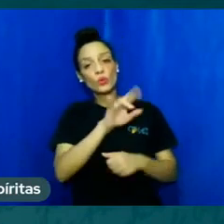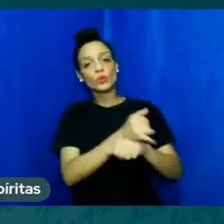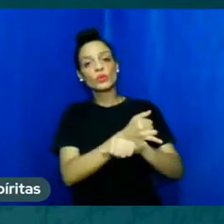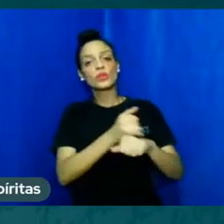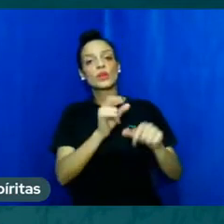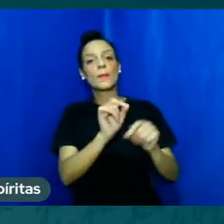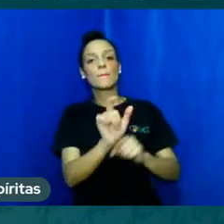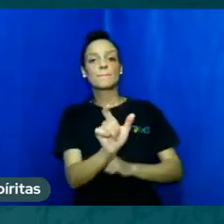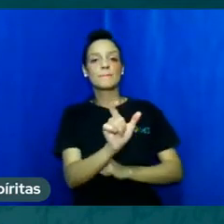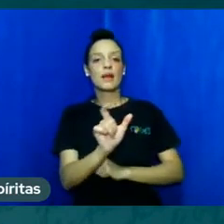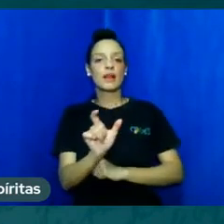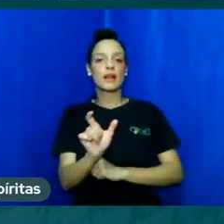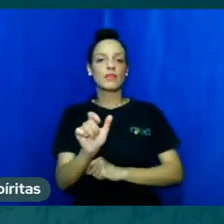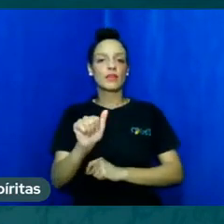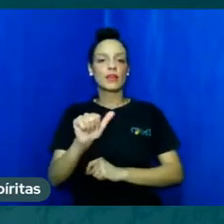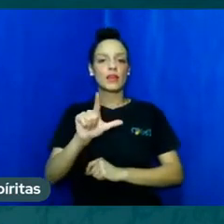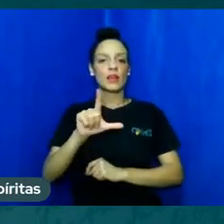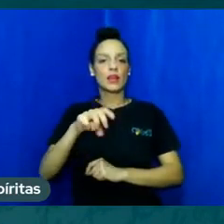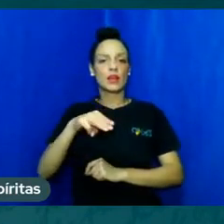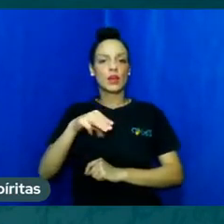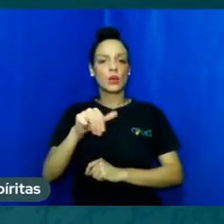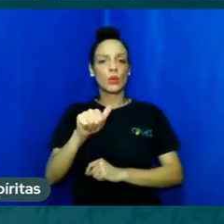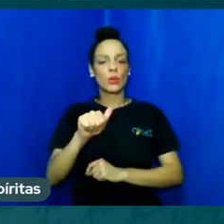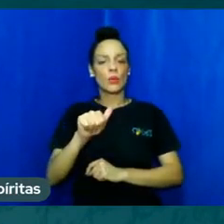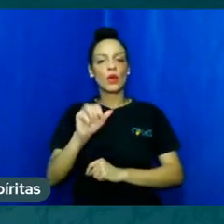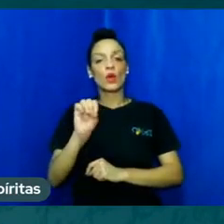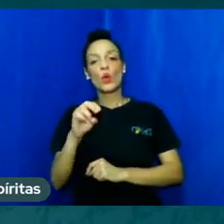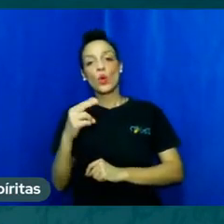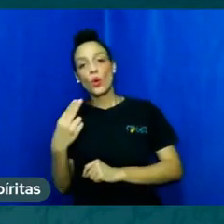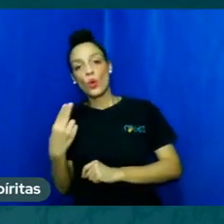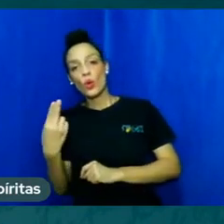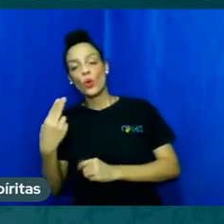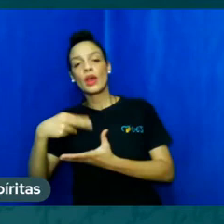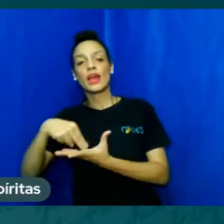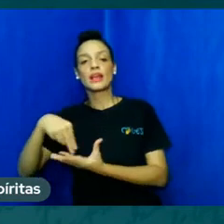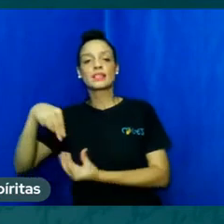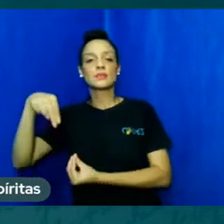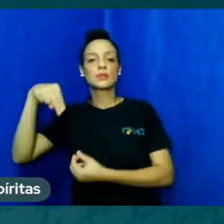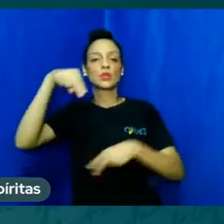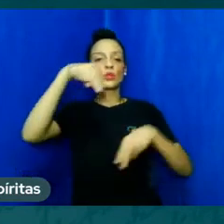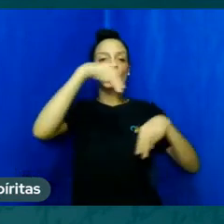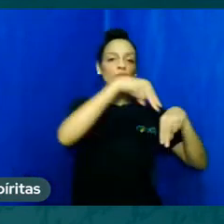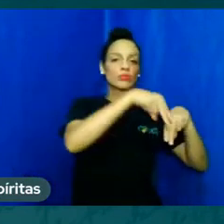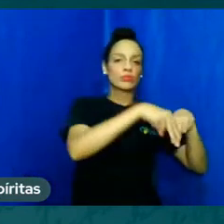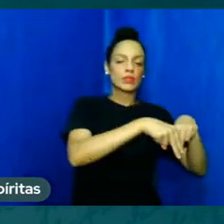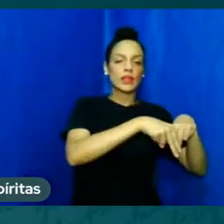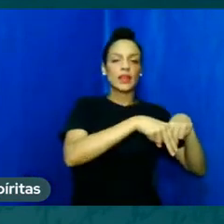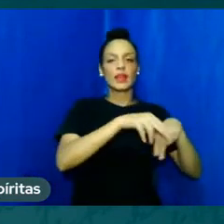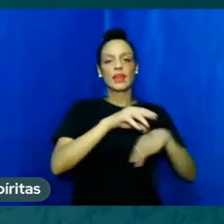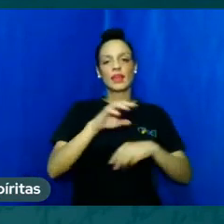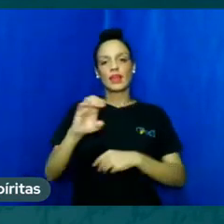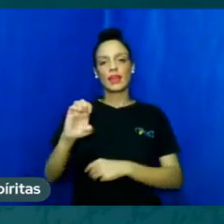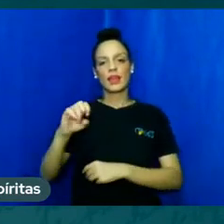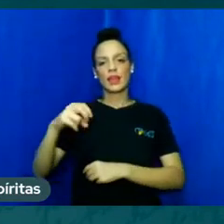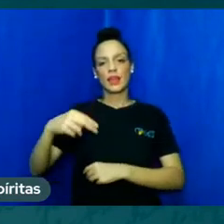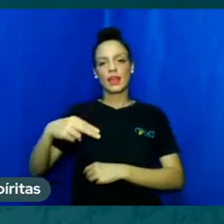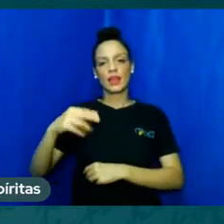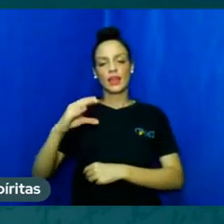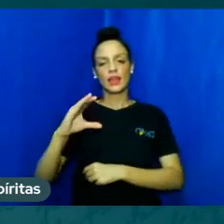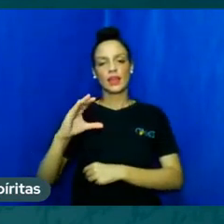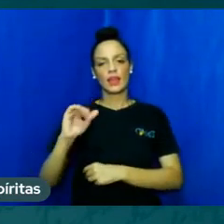encarnado. Mas, o que é a didática que os espíritos trouxeram? é porque, quando encarnados,